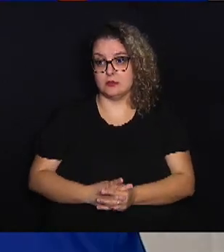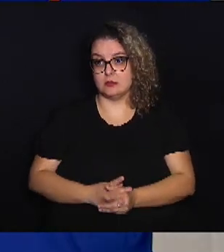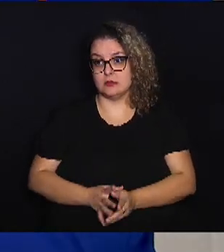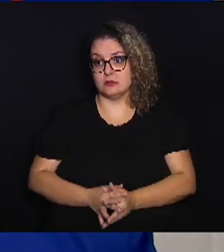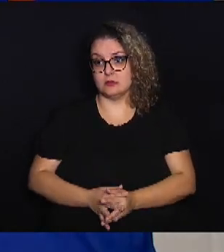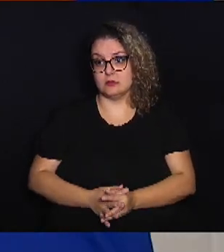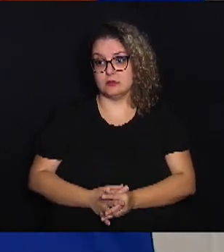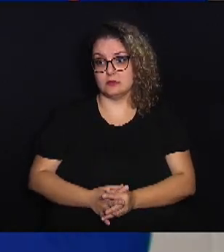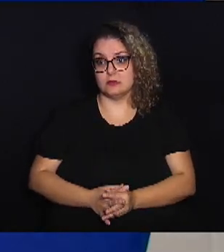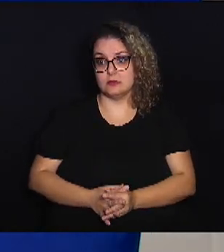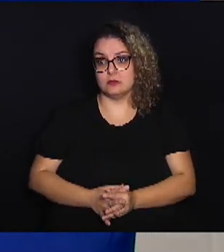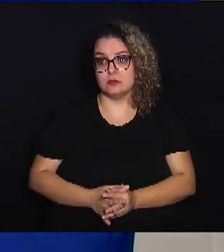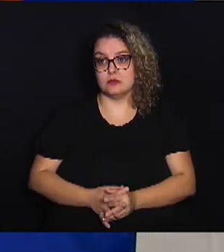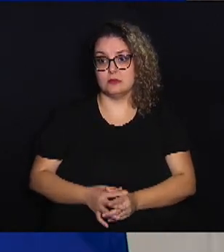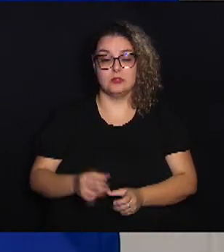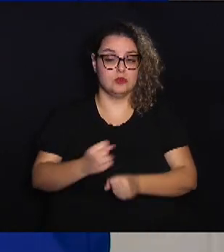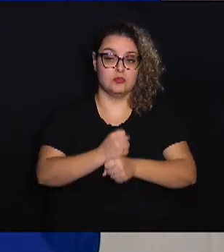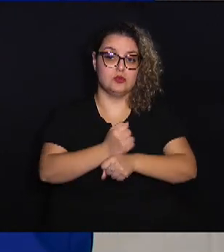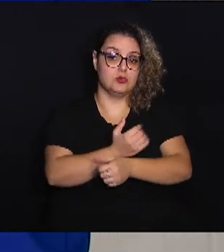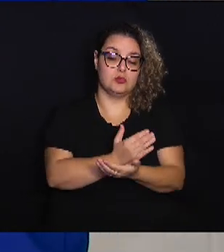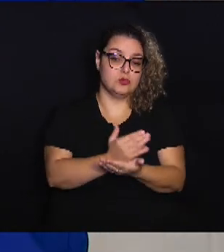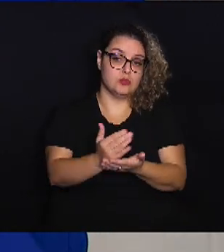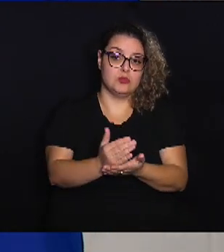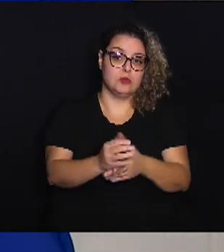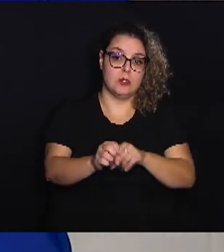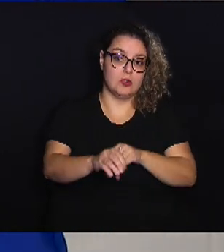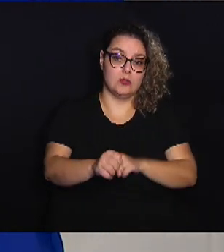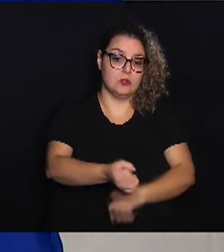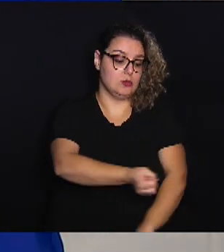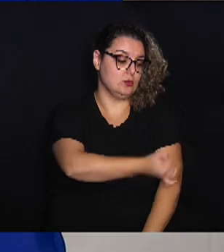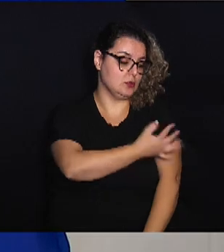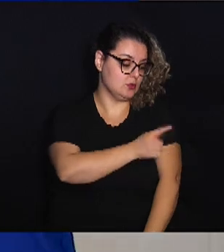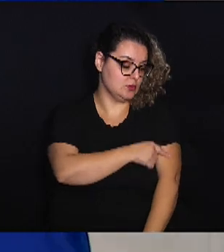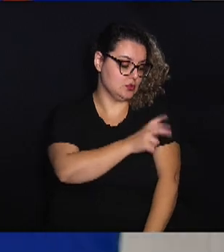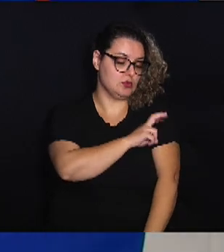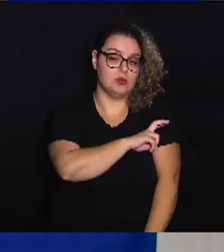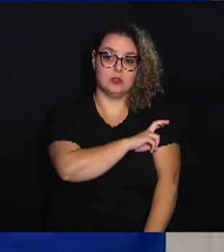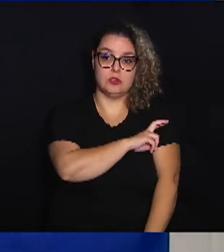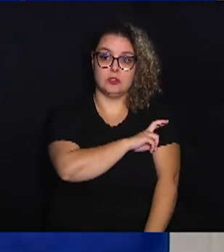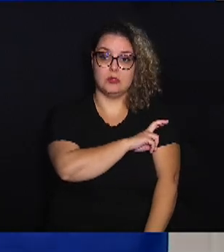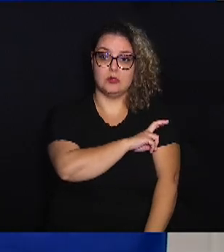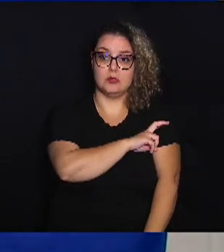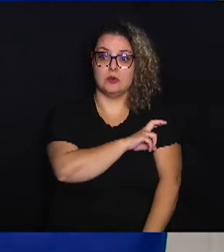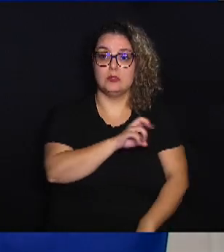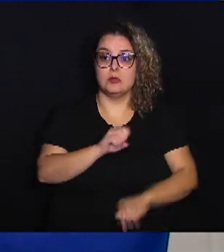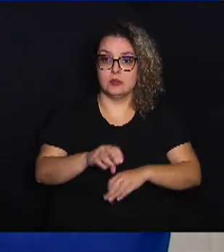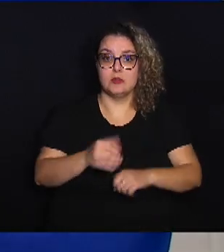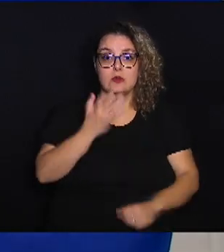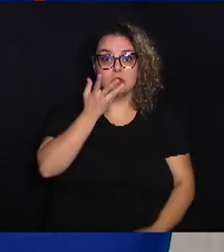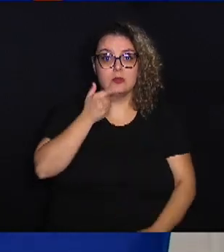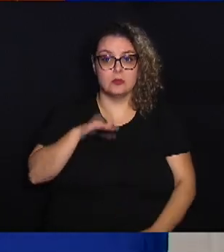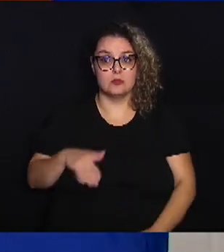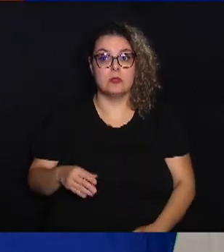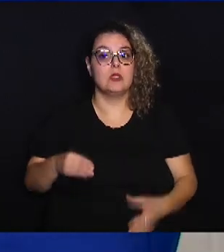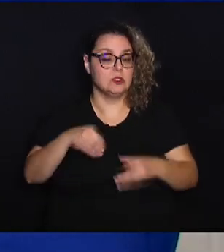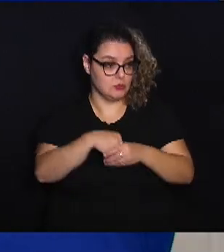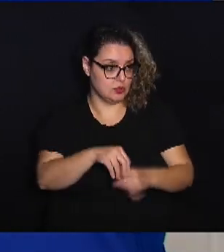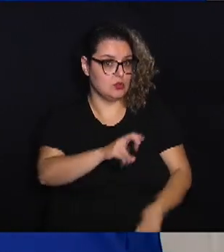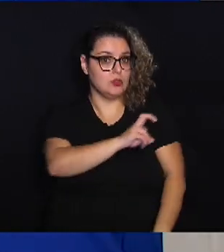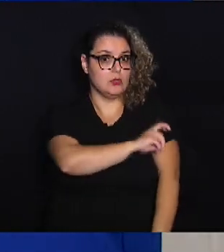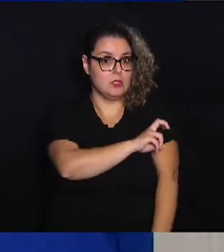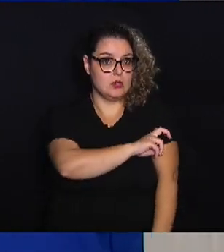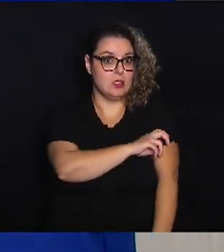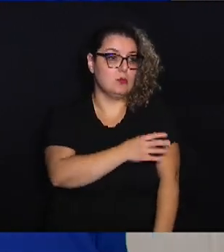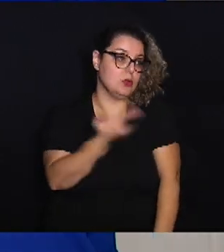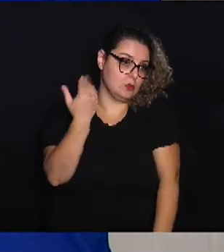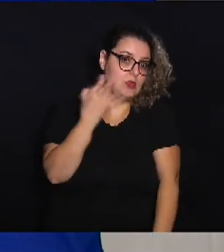nas séries dos anos iniciais do ensino fundamental, que é de primeiro ao quinto e na educação Mas incluindo o quinto ano, porque no meu tempo era até a